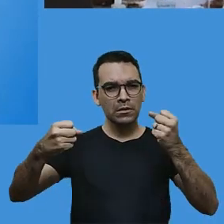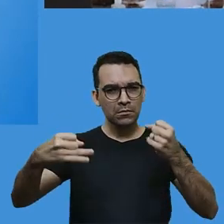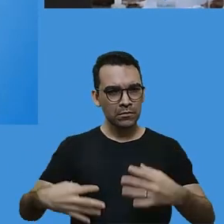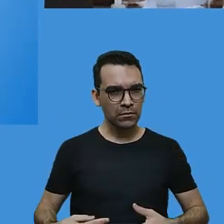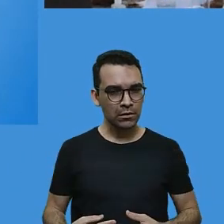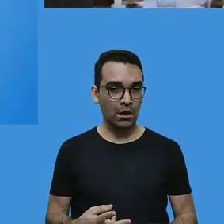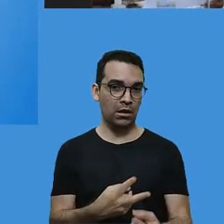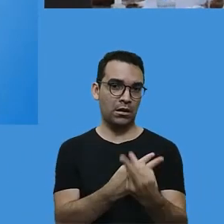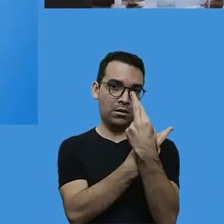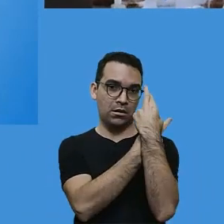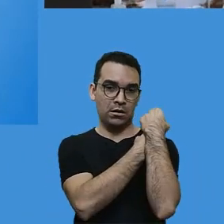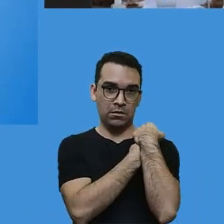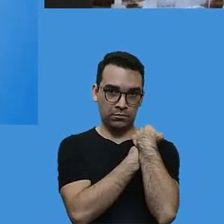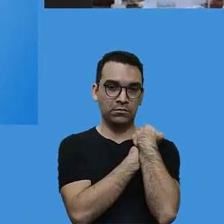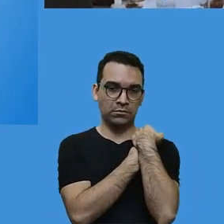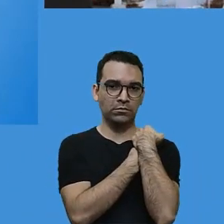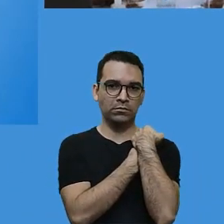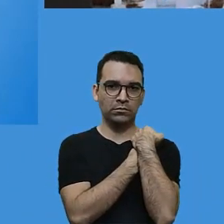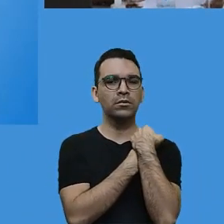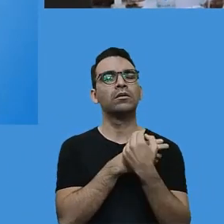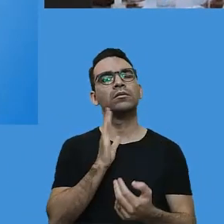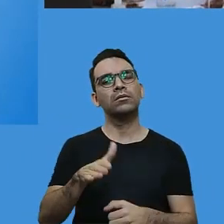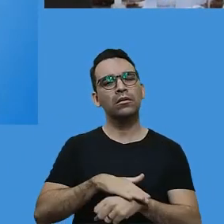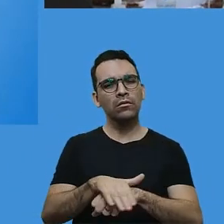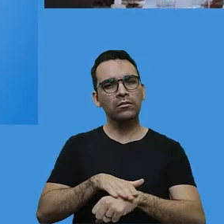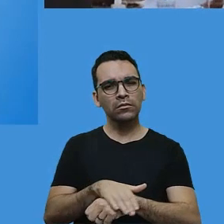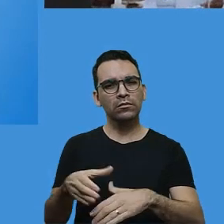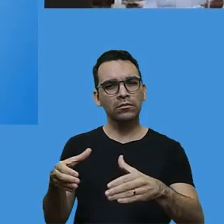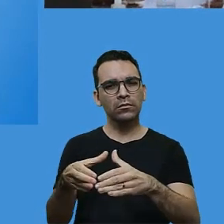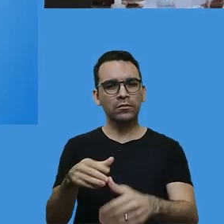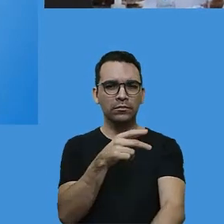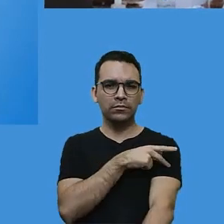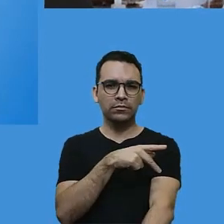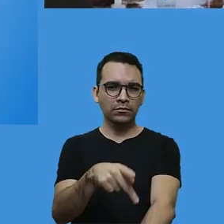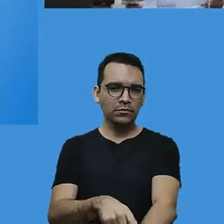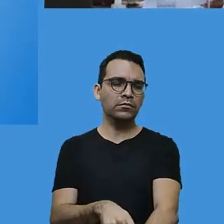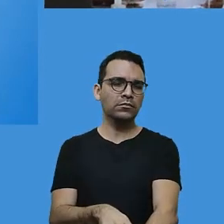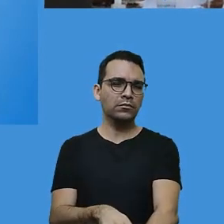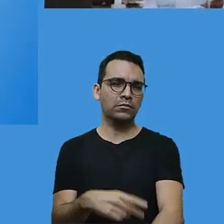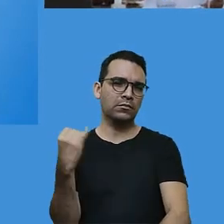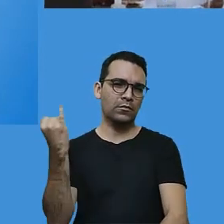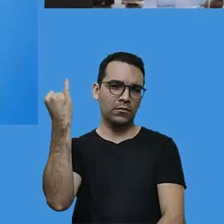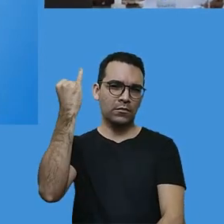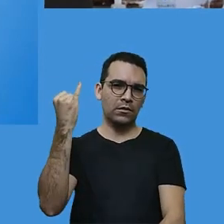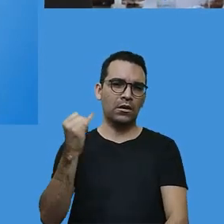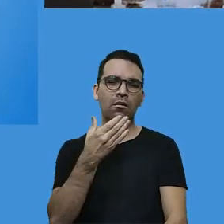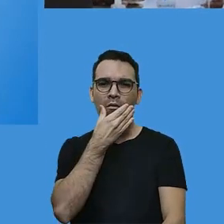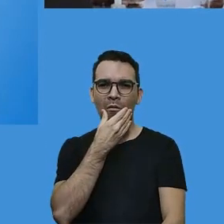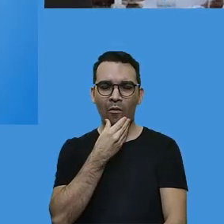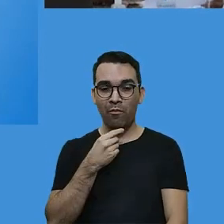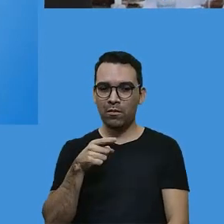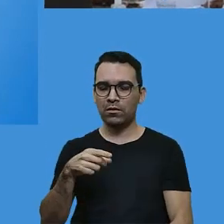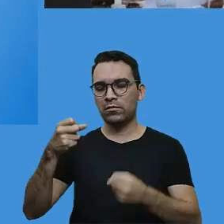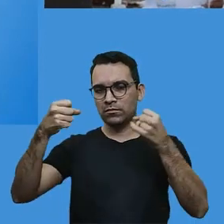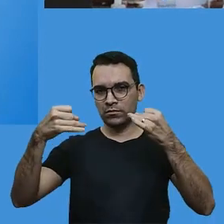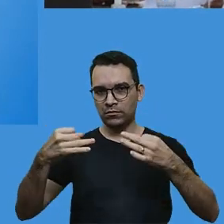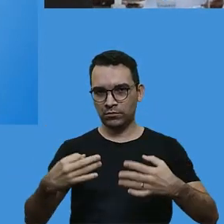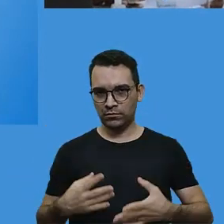e nós já conversamos com a equipe pedagógica sobre essa temática, e é importante porque ele diz assim, me permitam fazer a leitura.